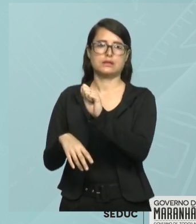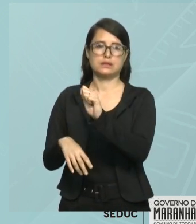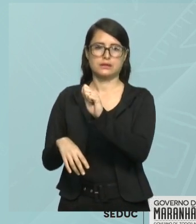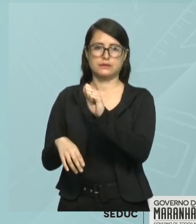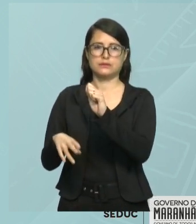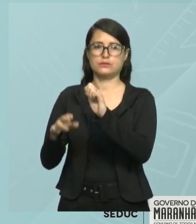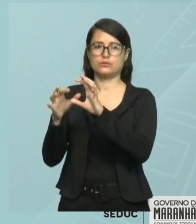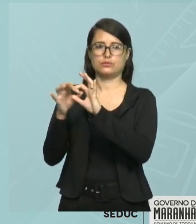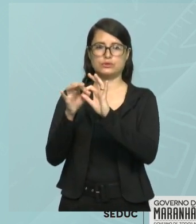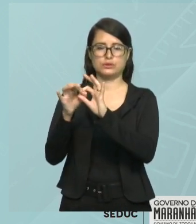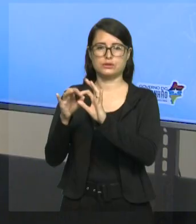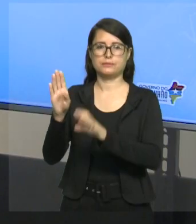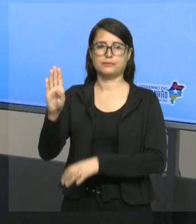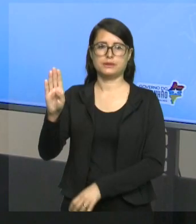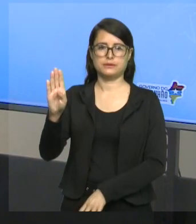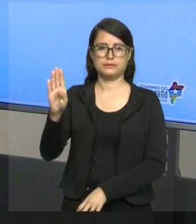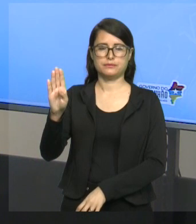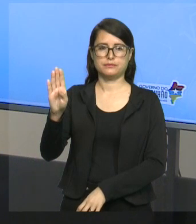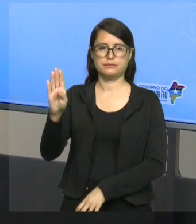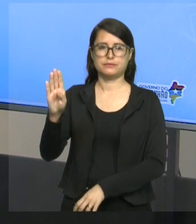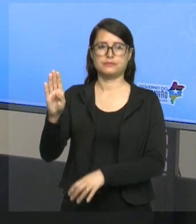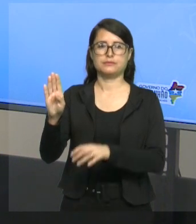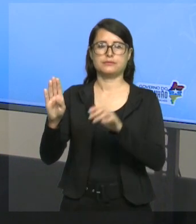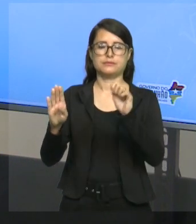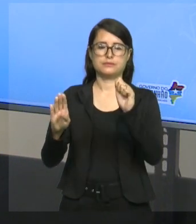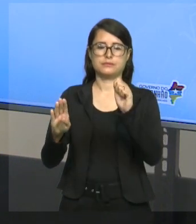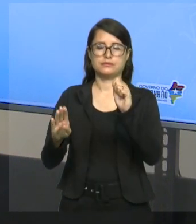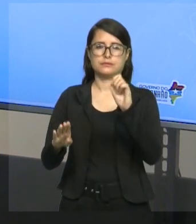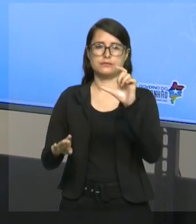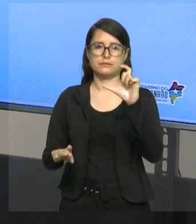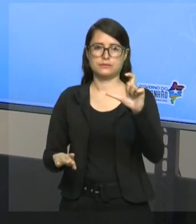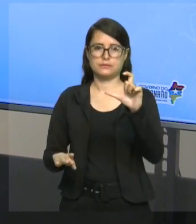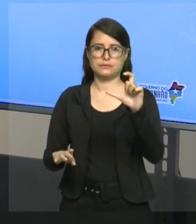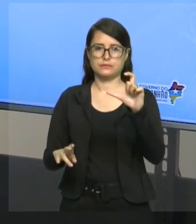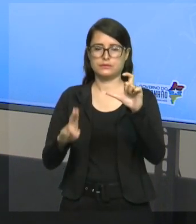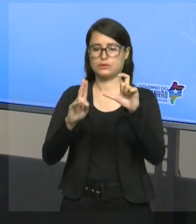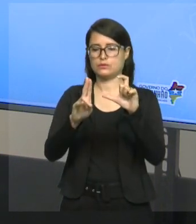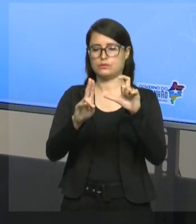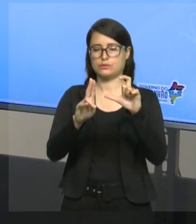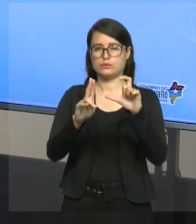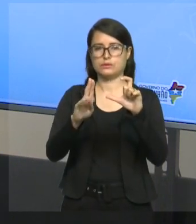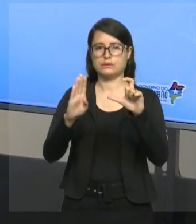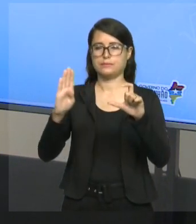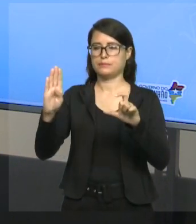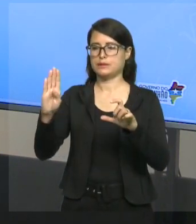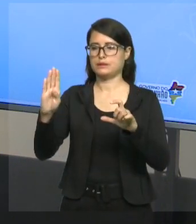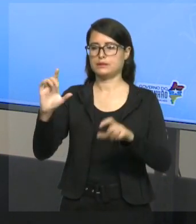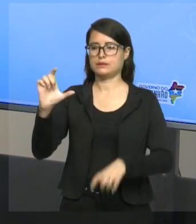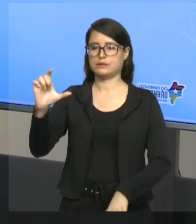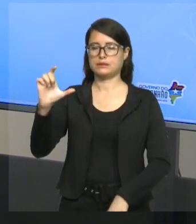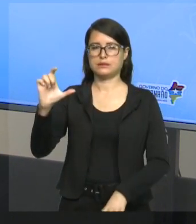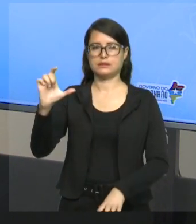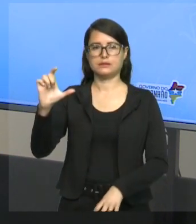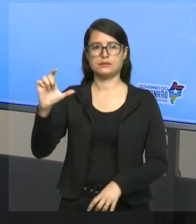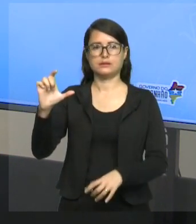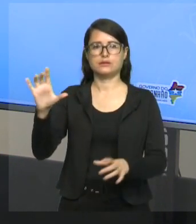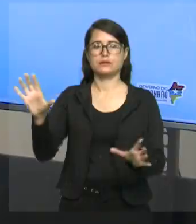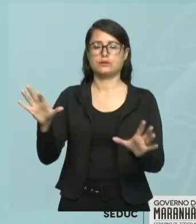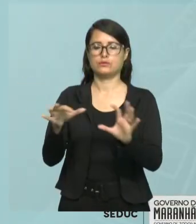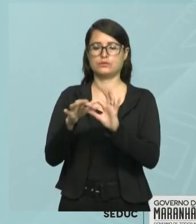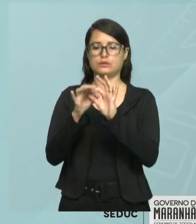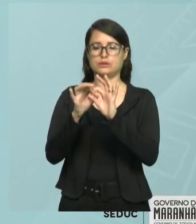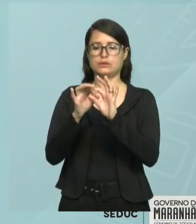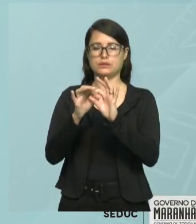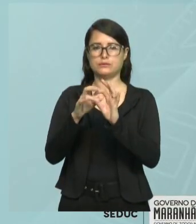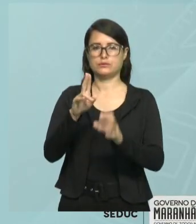B. Então, sempre que você olhar uma letra maiúscula, um U, e outra letra maiúscula, eu estou falando de união.